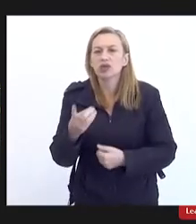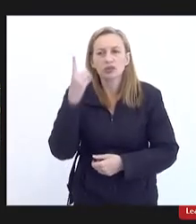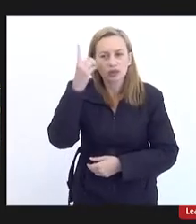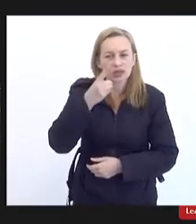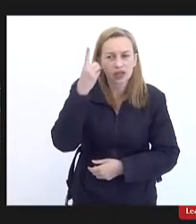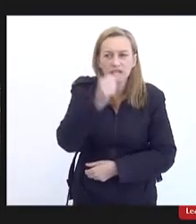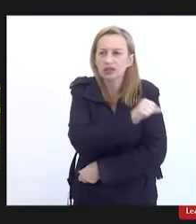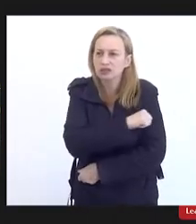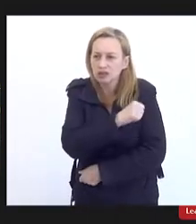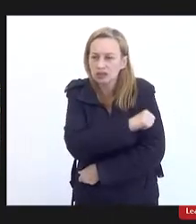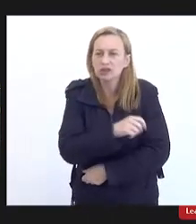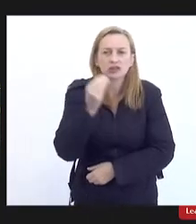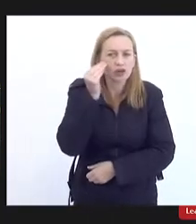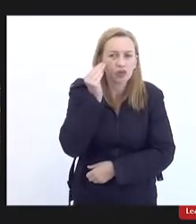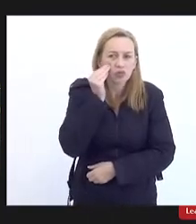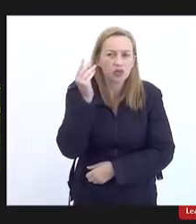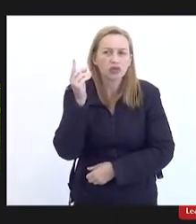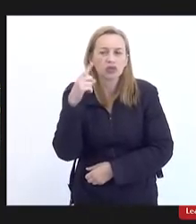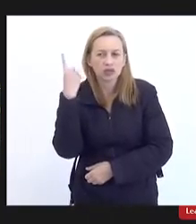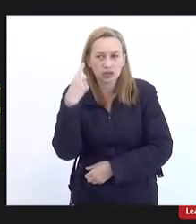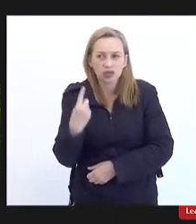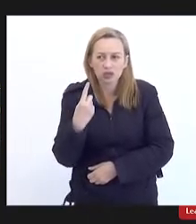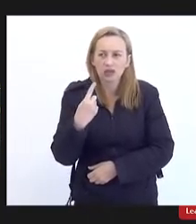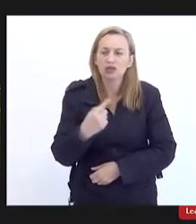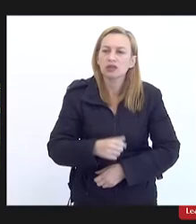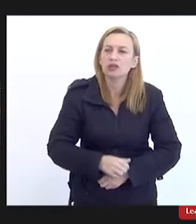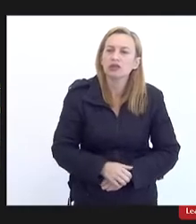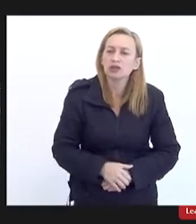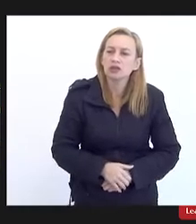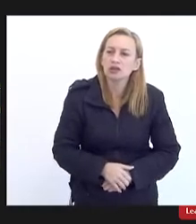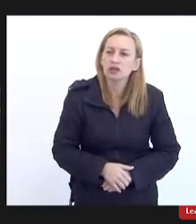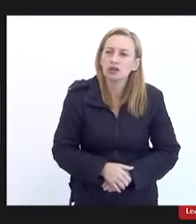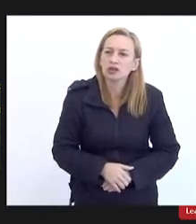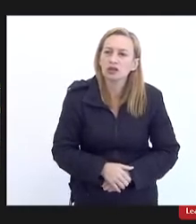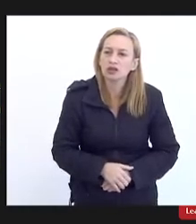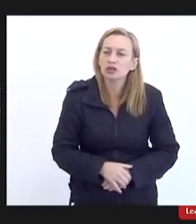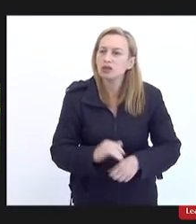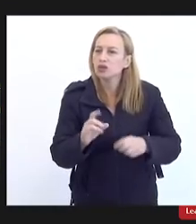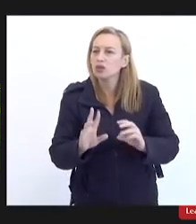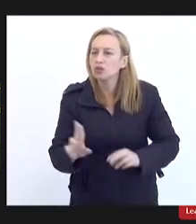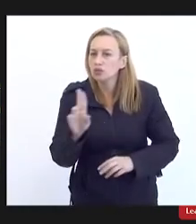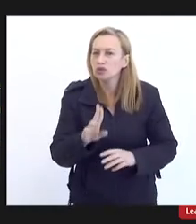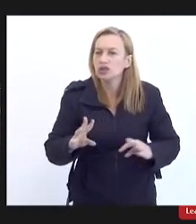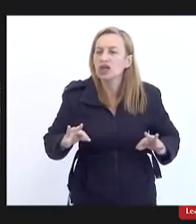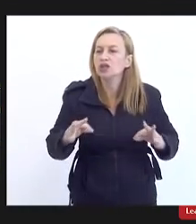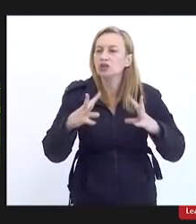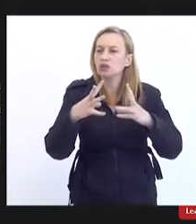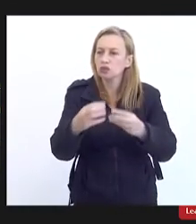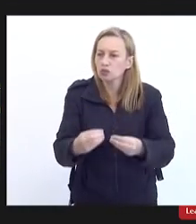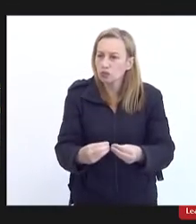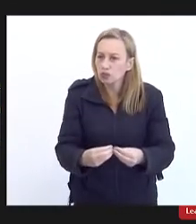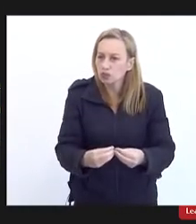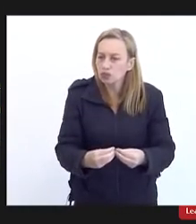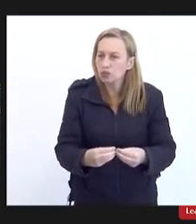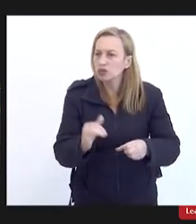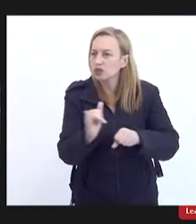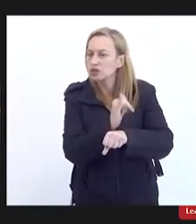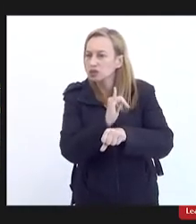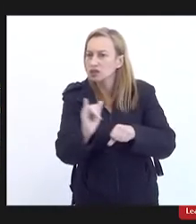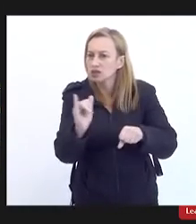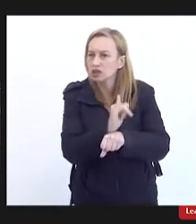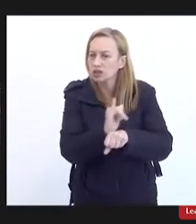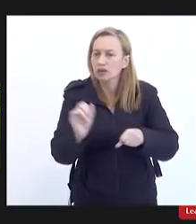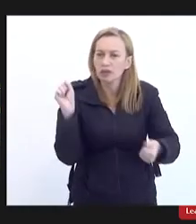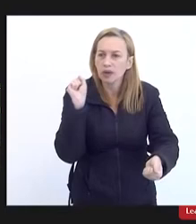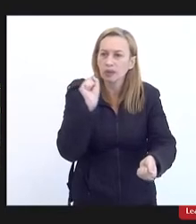Dani a deputada enfermeira regiã que tentem usar de todos os instrumentos legais para parar